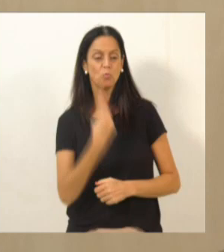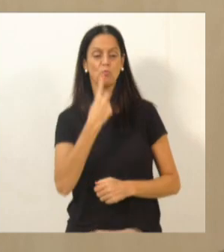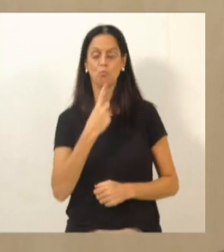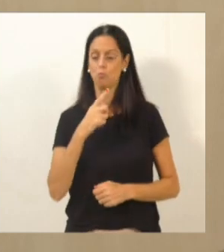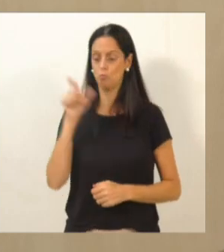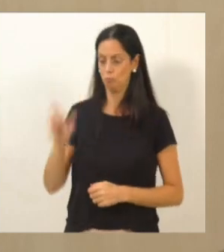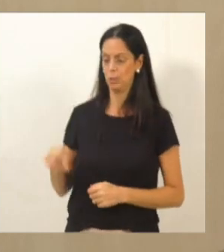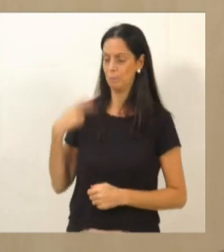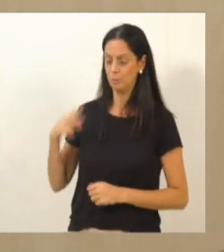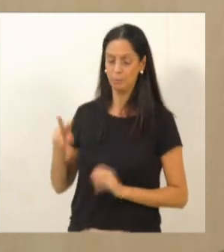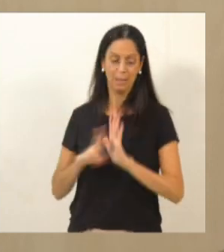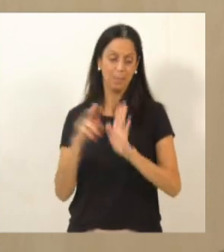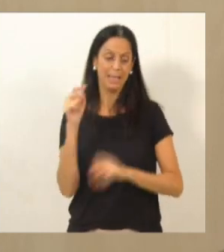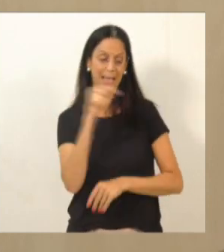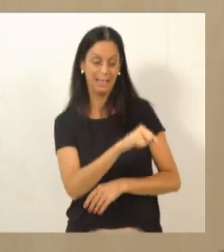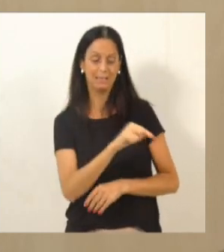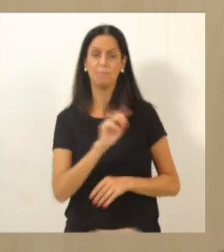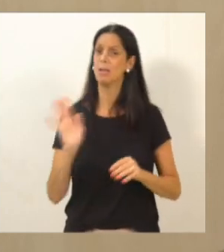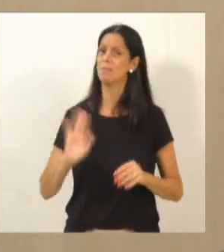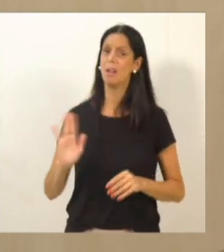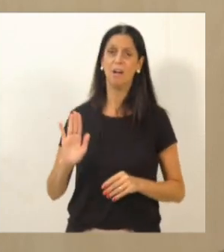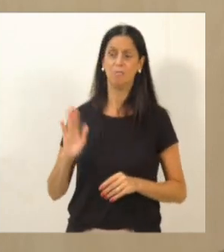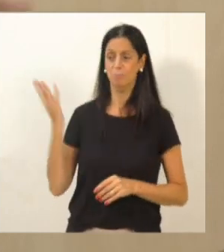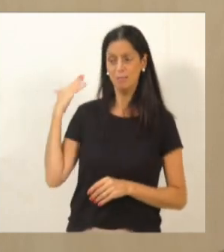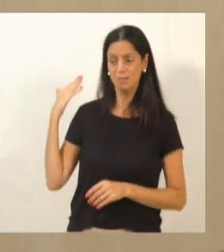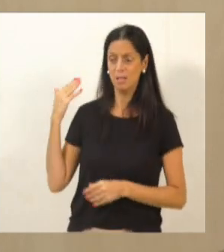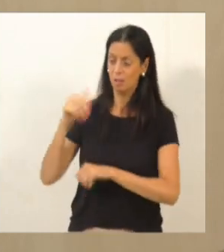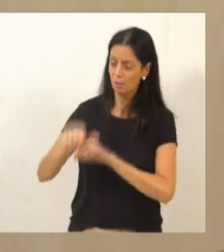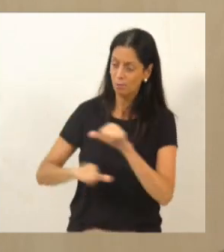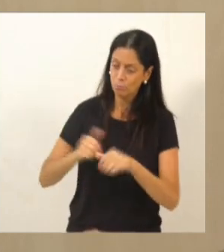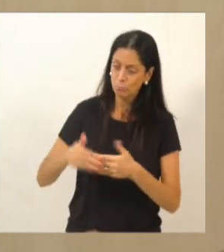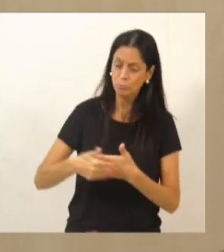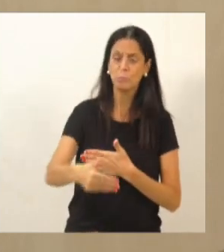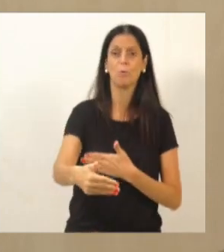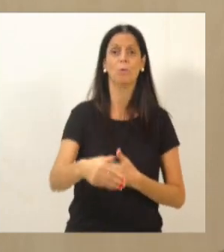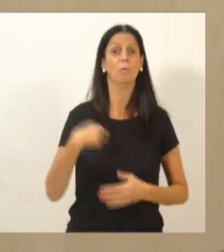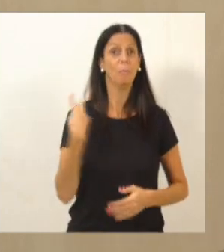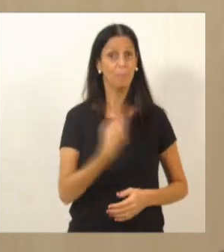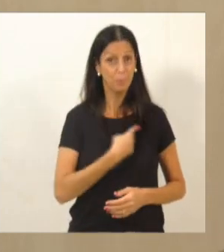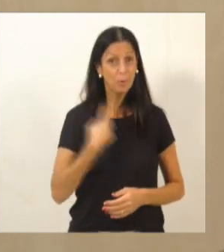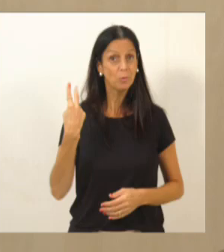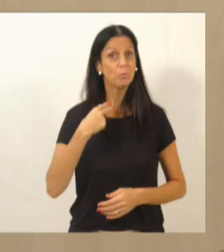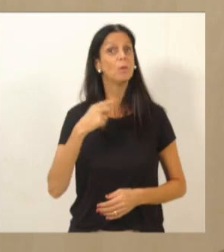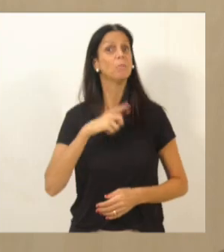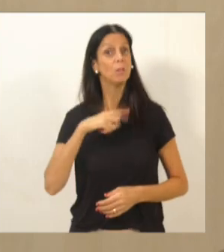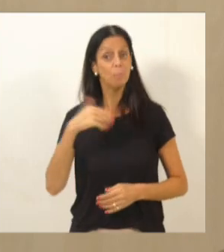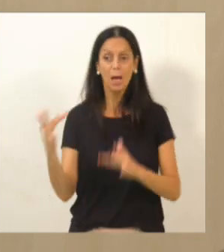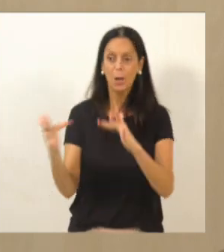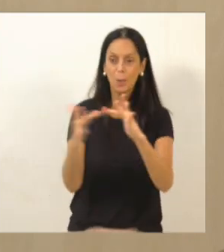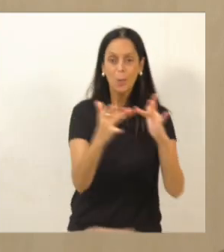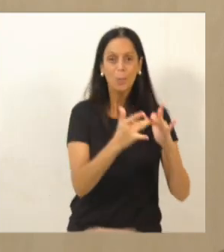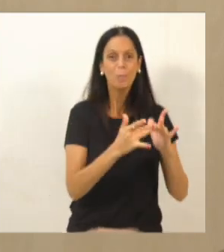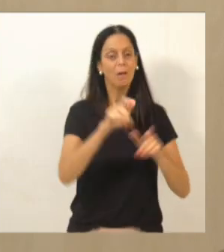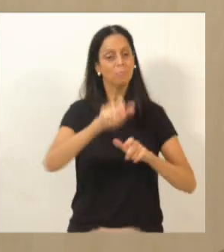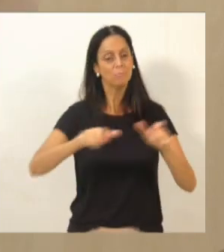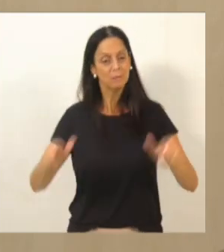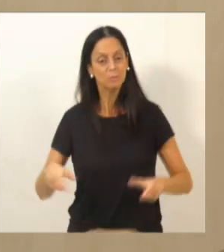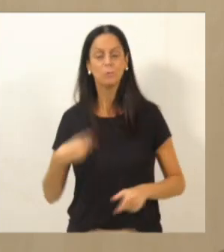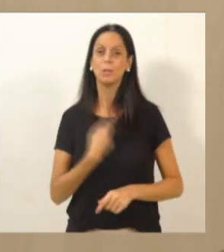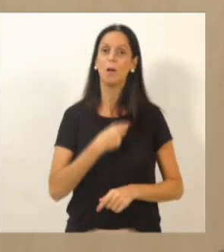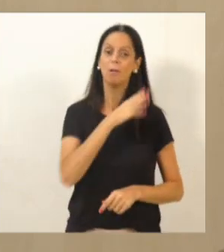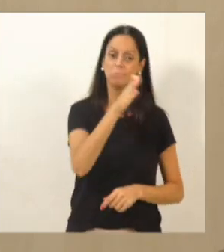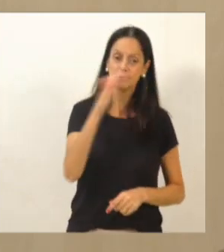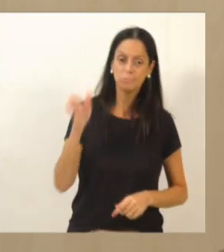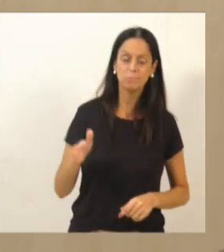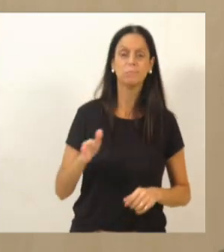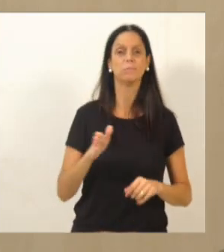estamos em uma nova fase. O vereador é mais acessível, ele consegue chegar até os bairros, representando